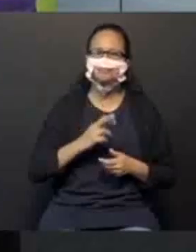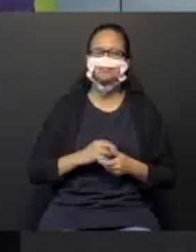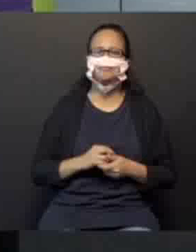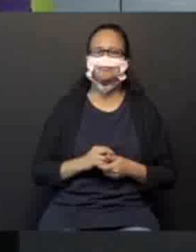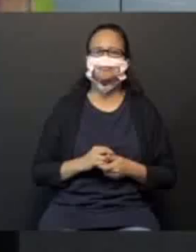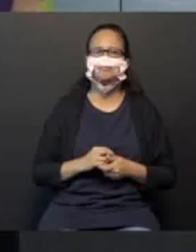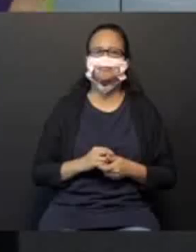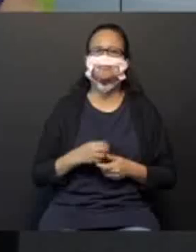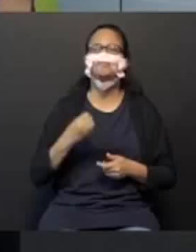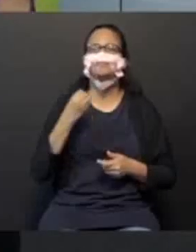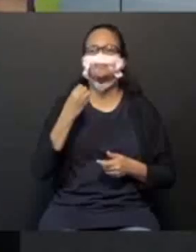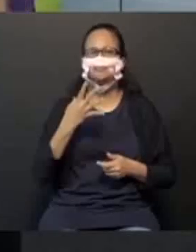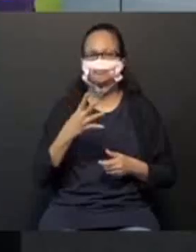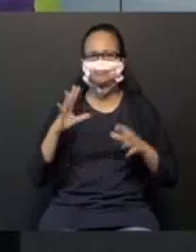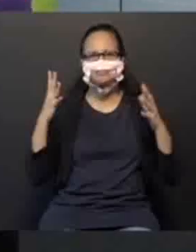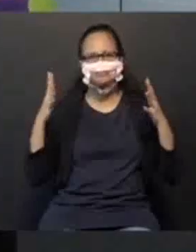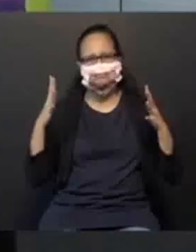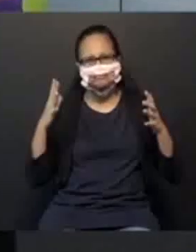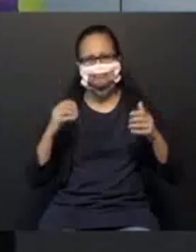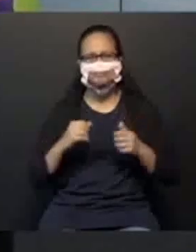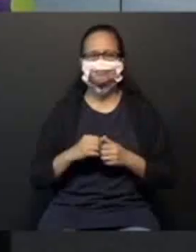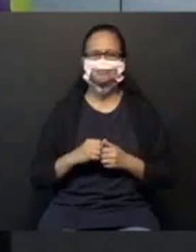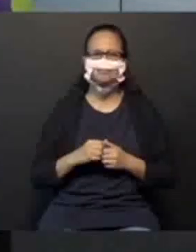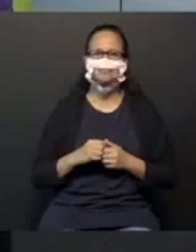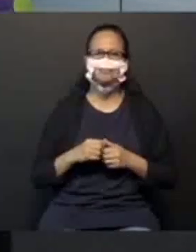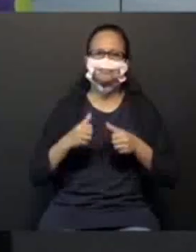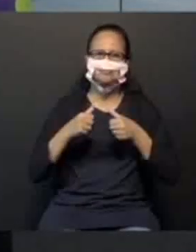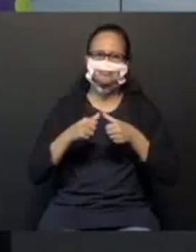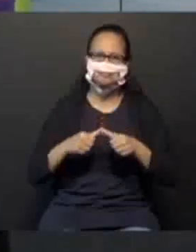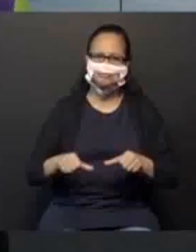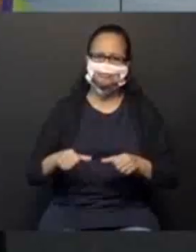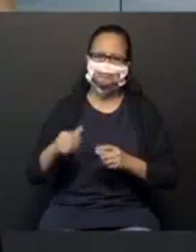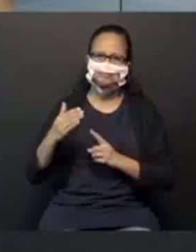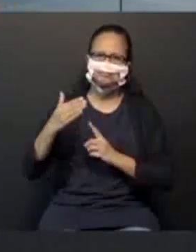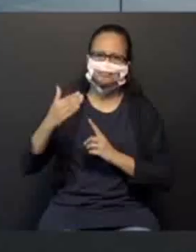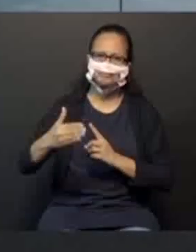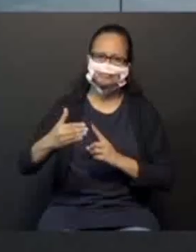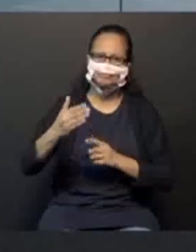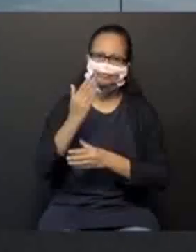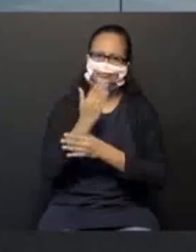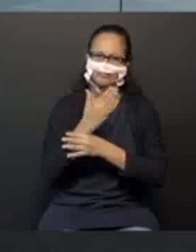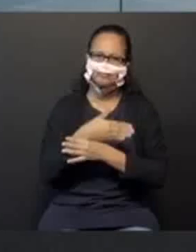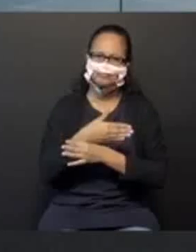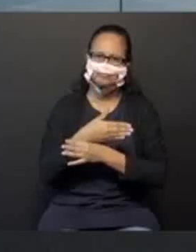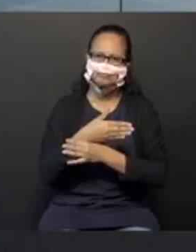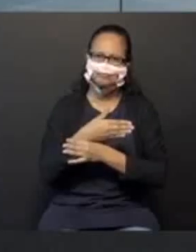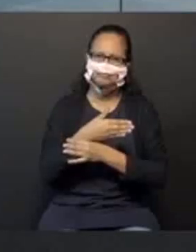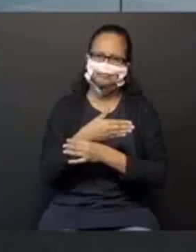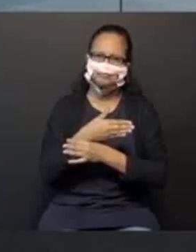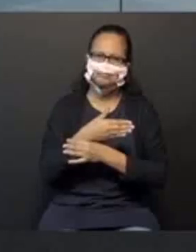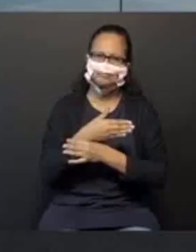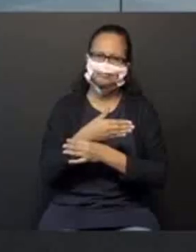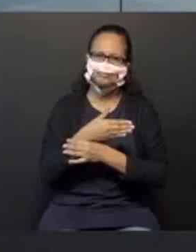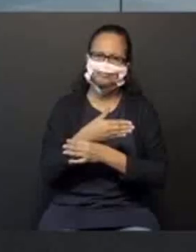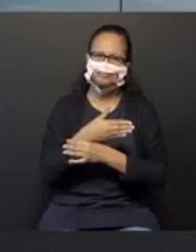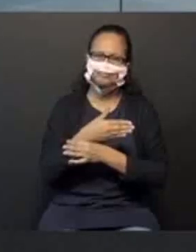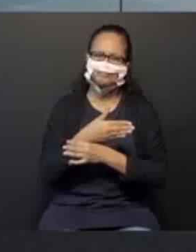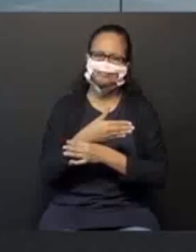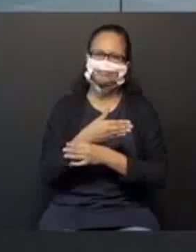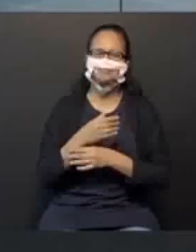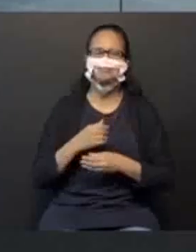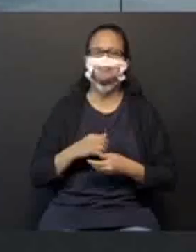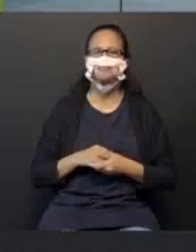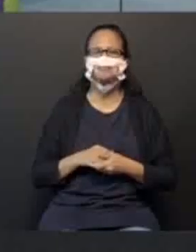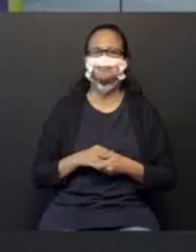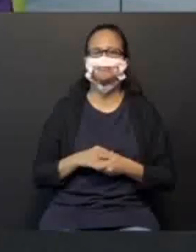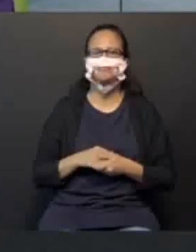Muito bem. Parabéns. Eles estão na frente do táxi. Olha o táxi aqui. E os automóveis.